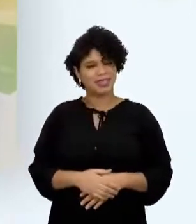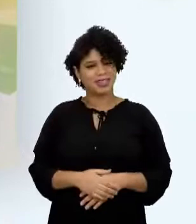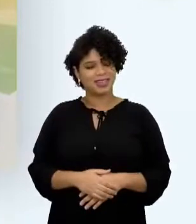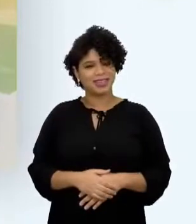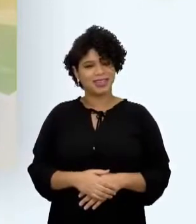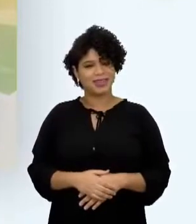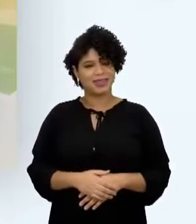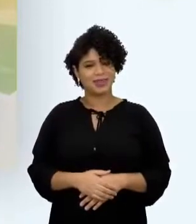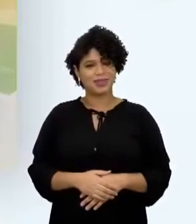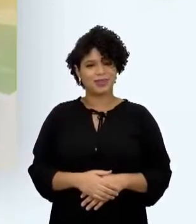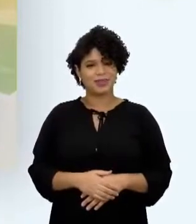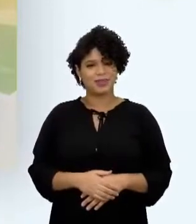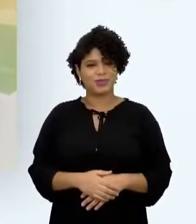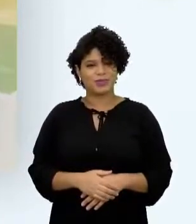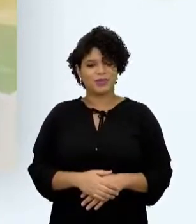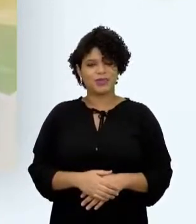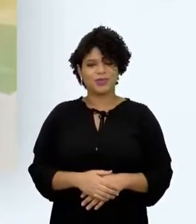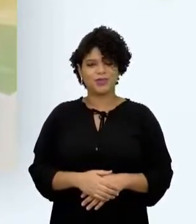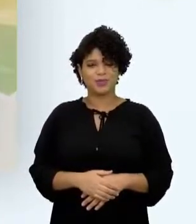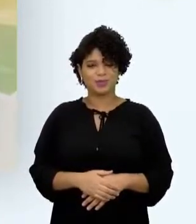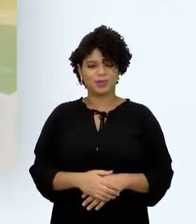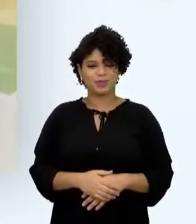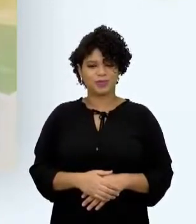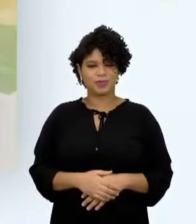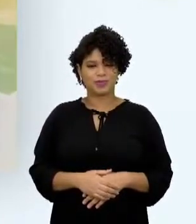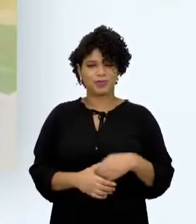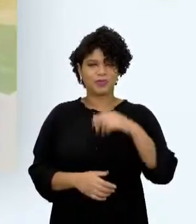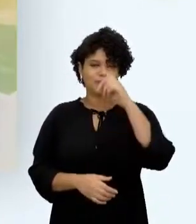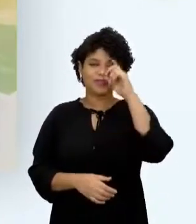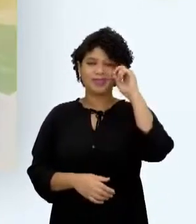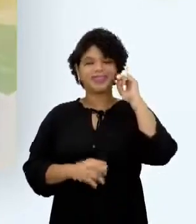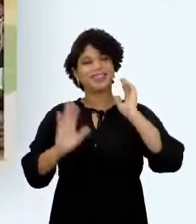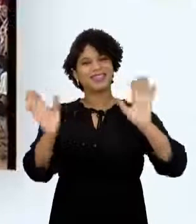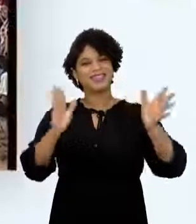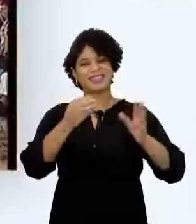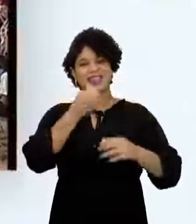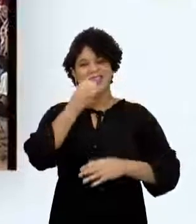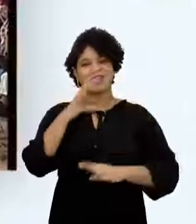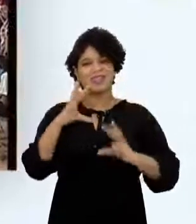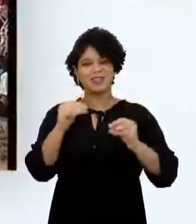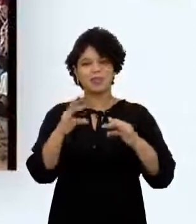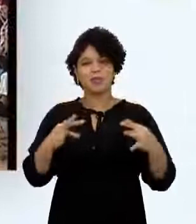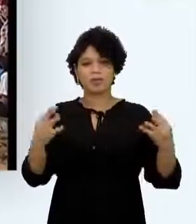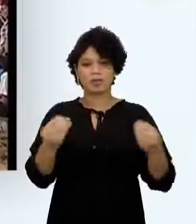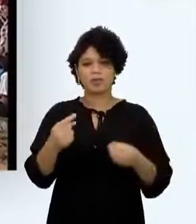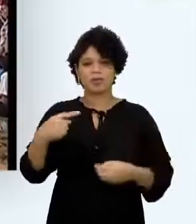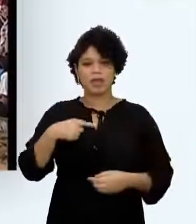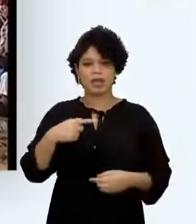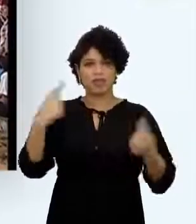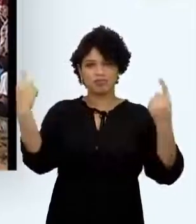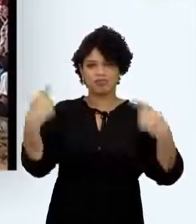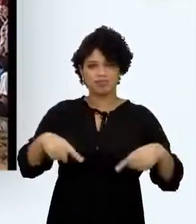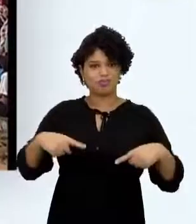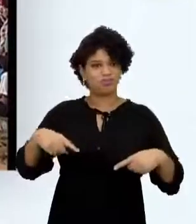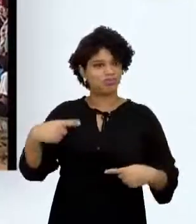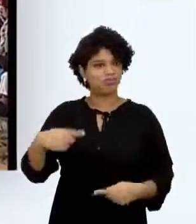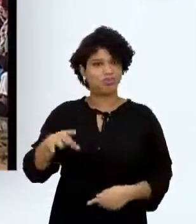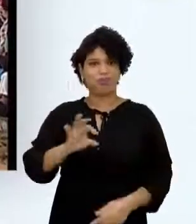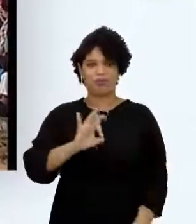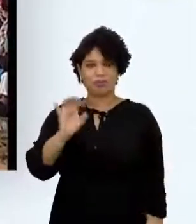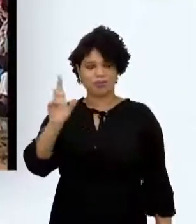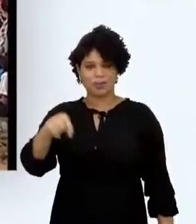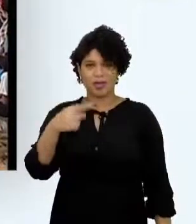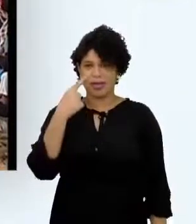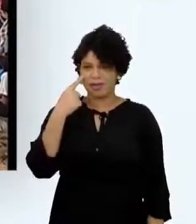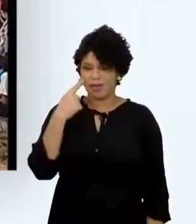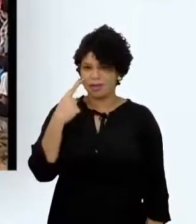boa noite a todos Aqui as competições estão emocionantes É